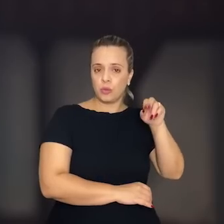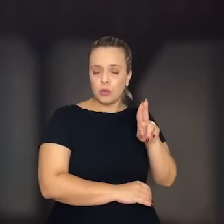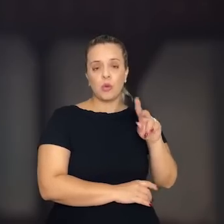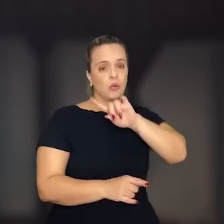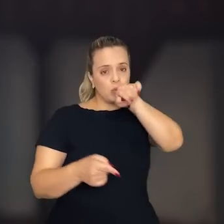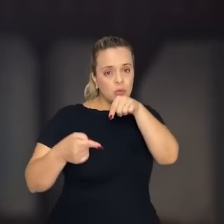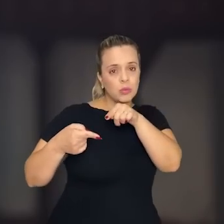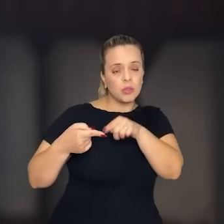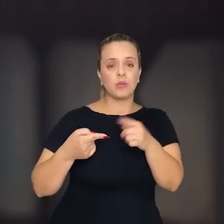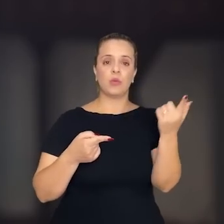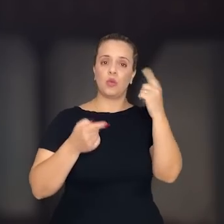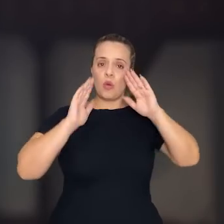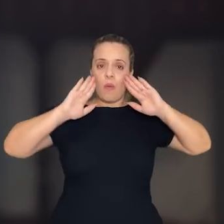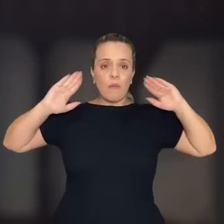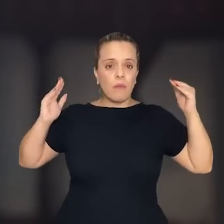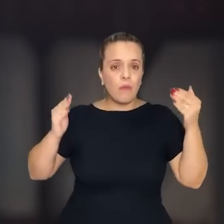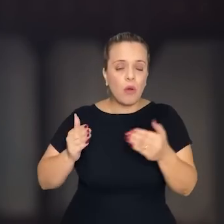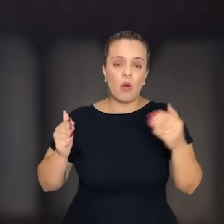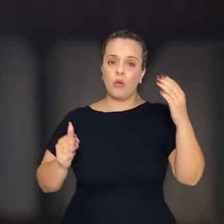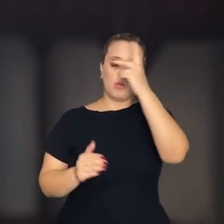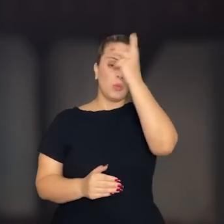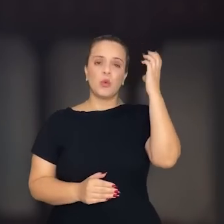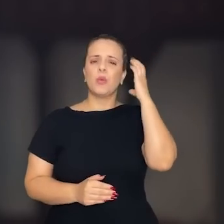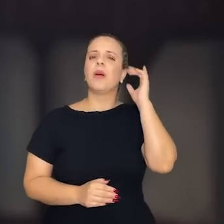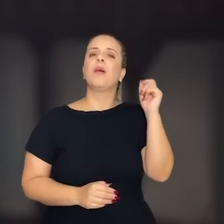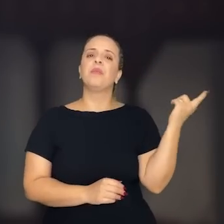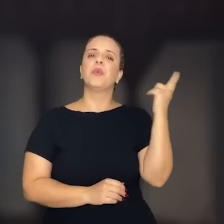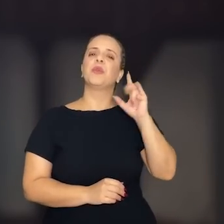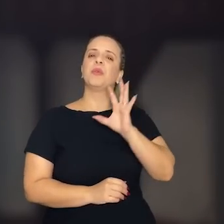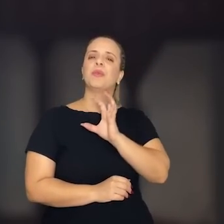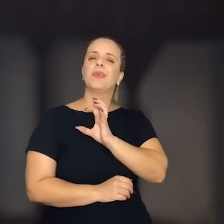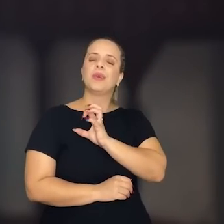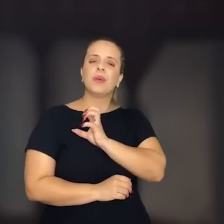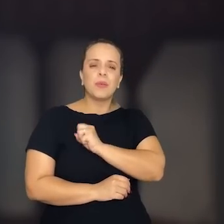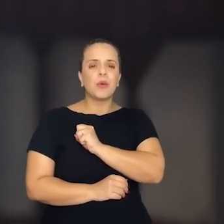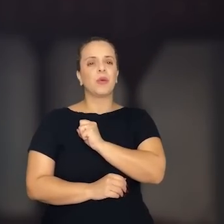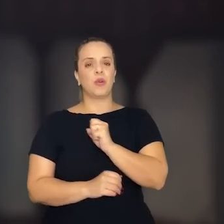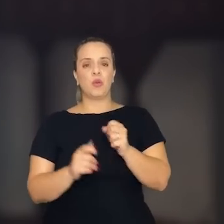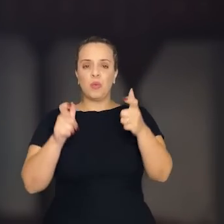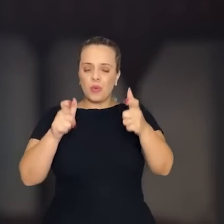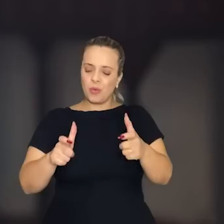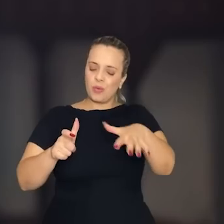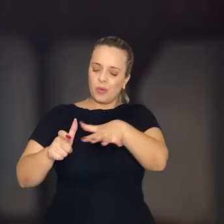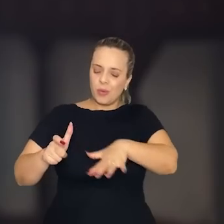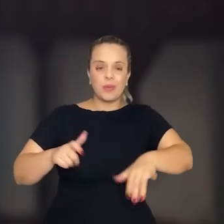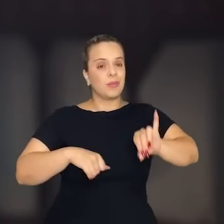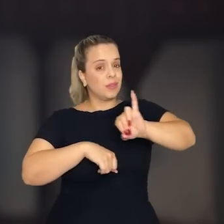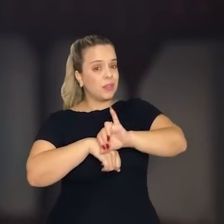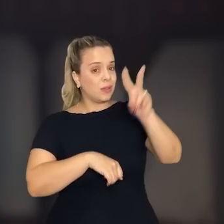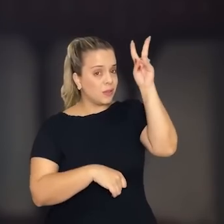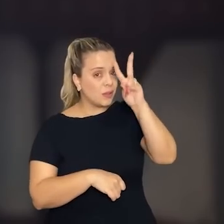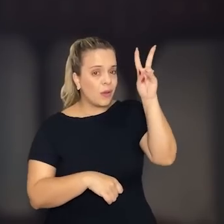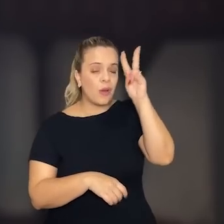Voltar para o cuiabano, o amor pelo seu centro histórico, pelas suas